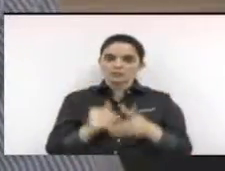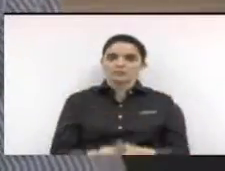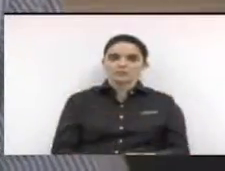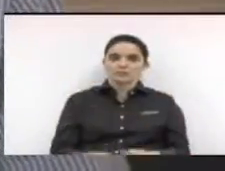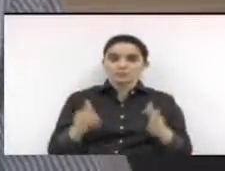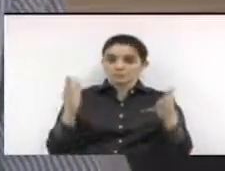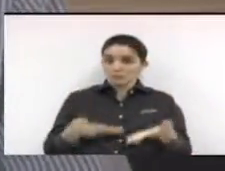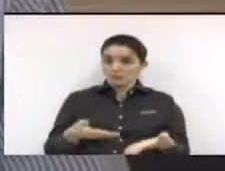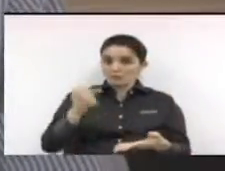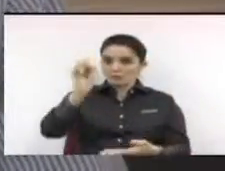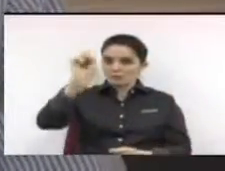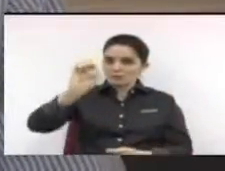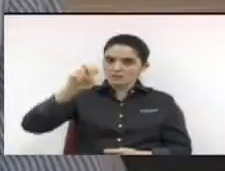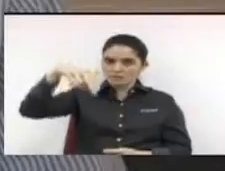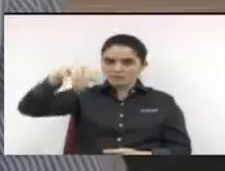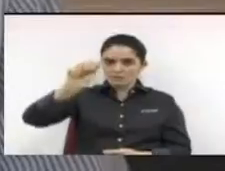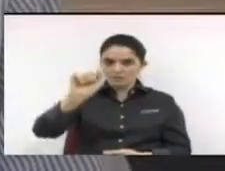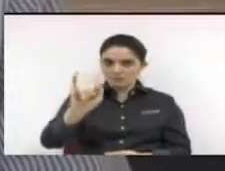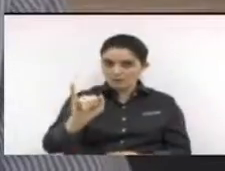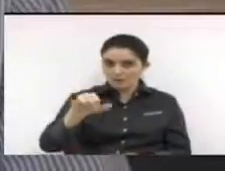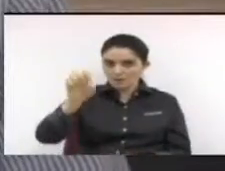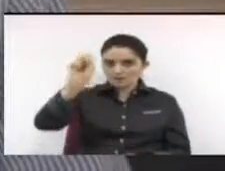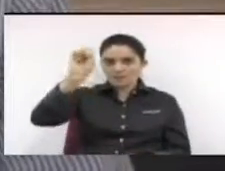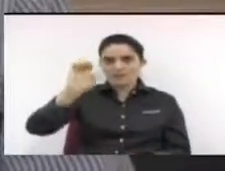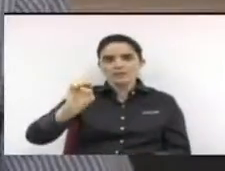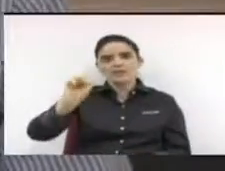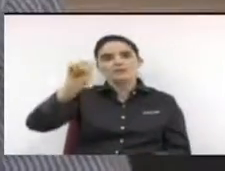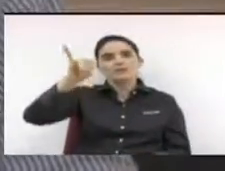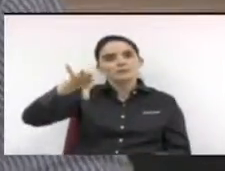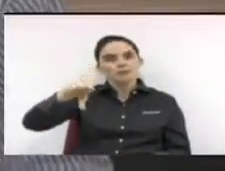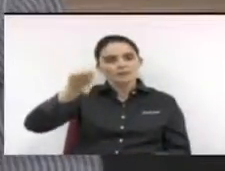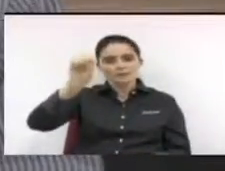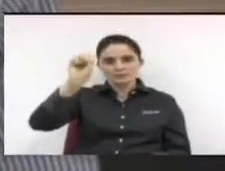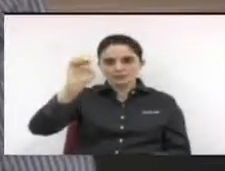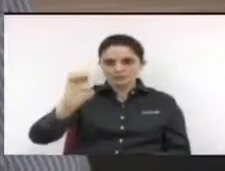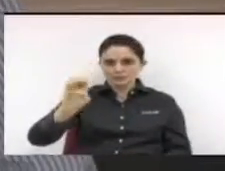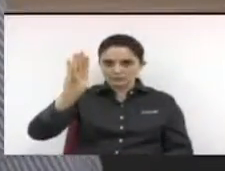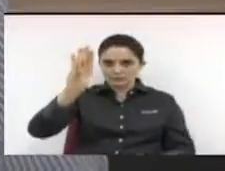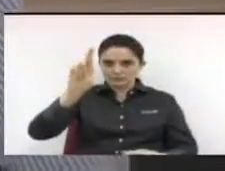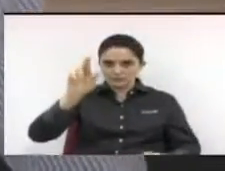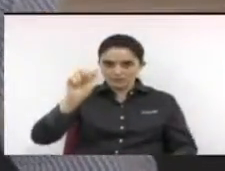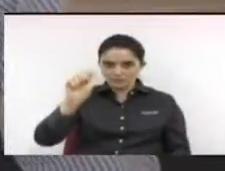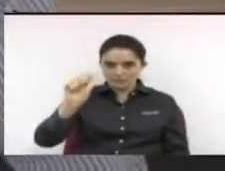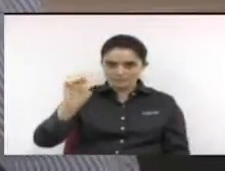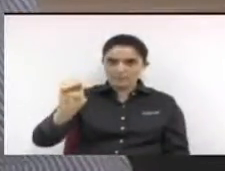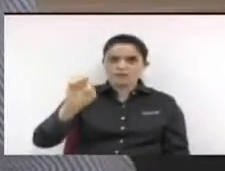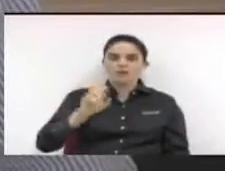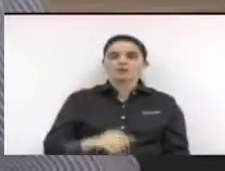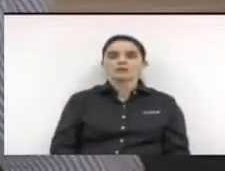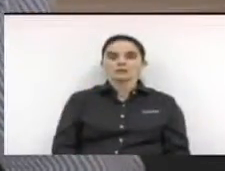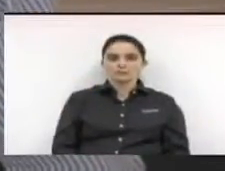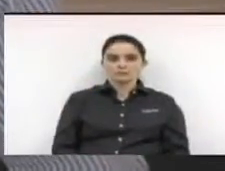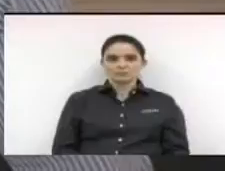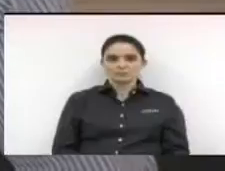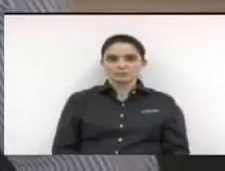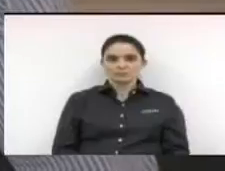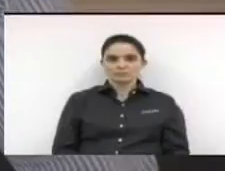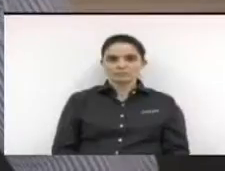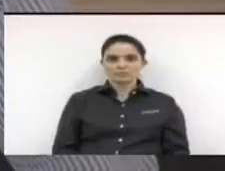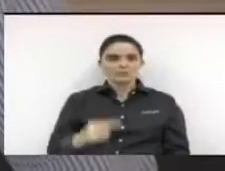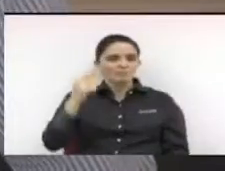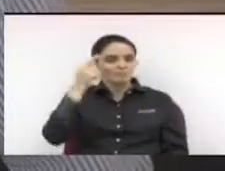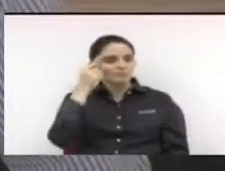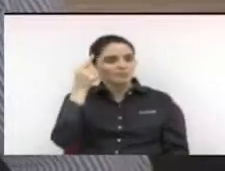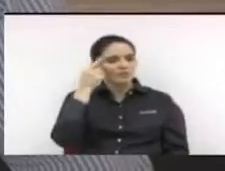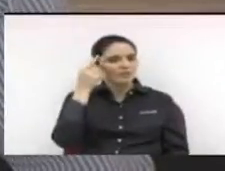como Senai, Sese, Sebrae, e vê que alguém ou alguma coisa pode